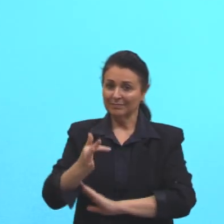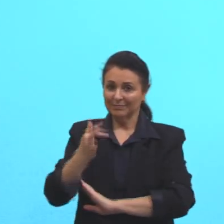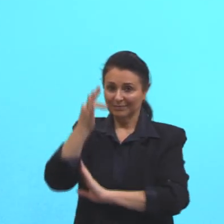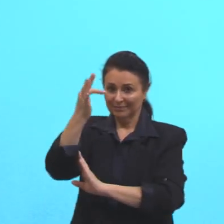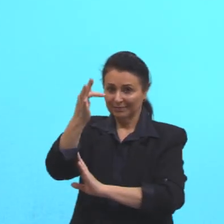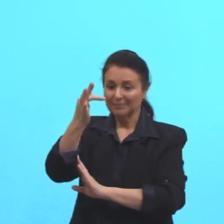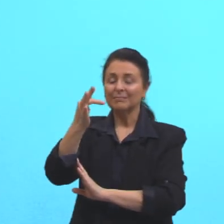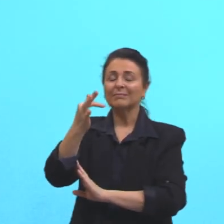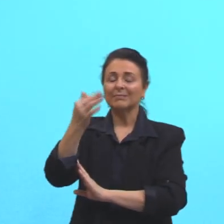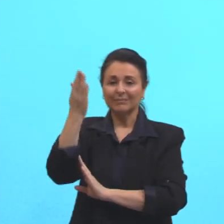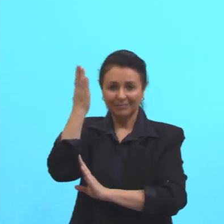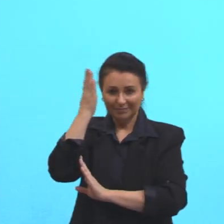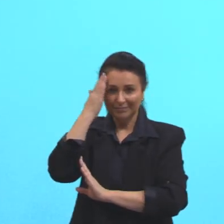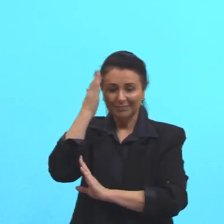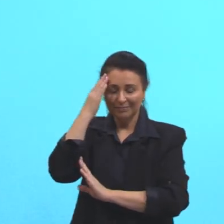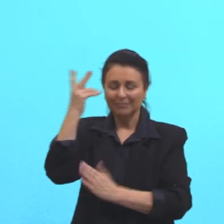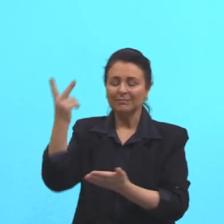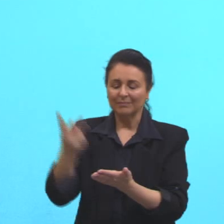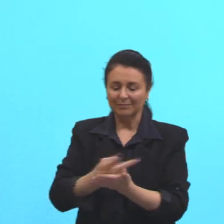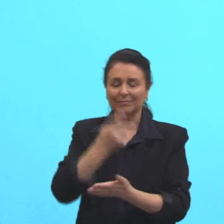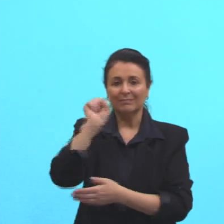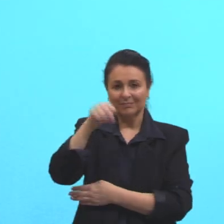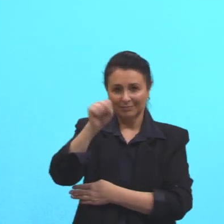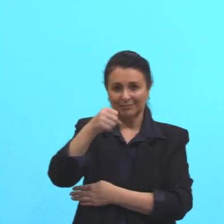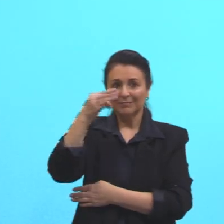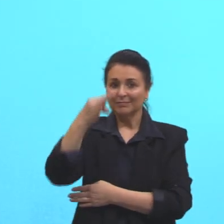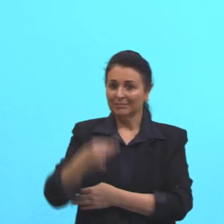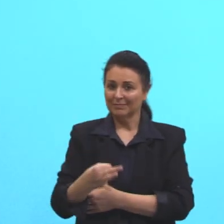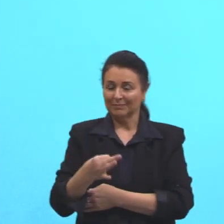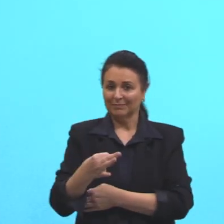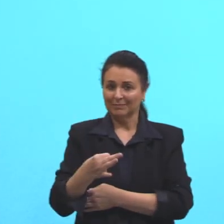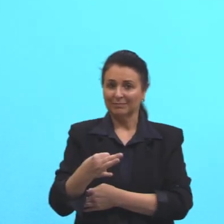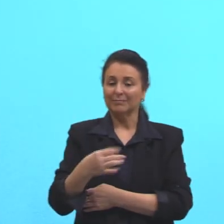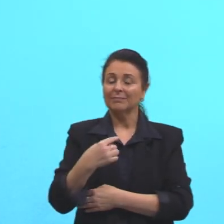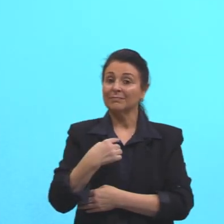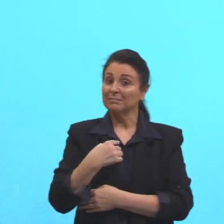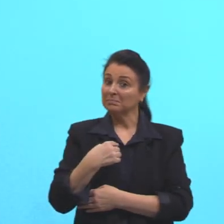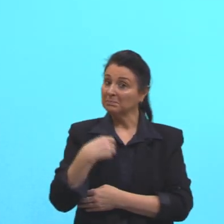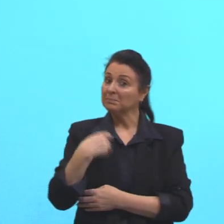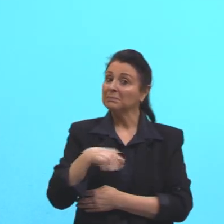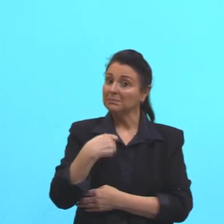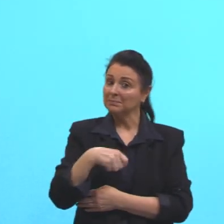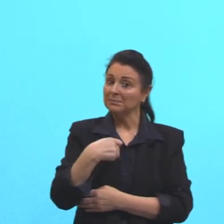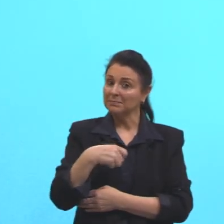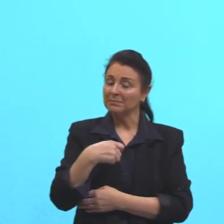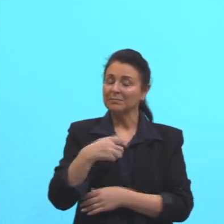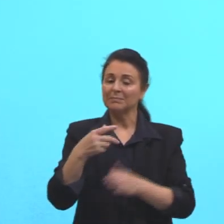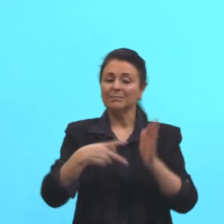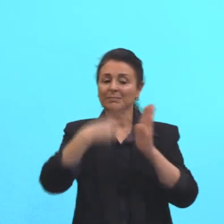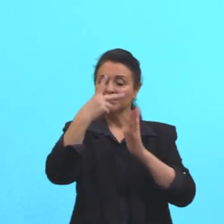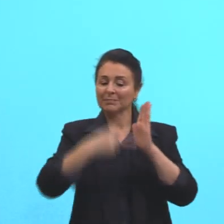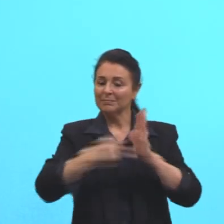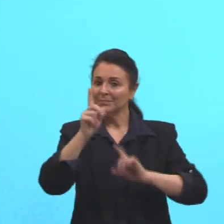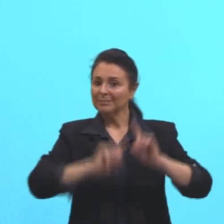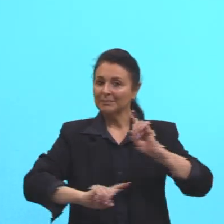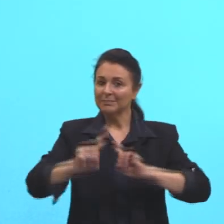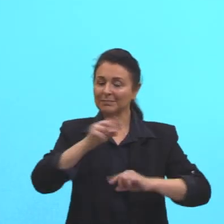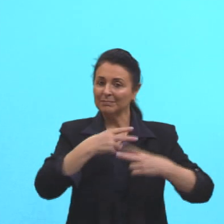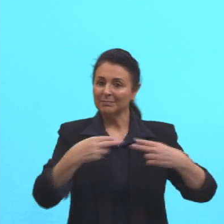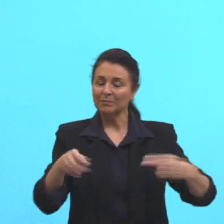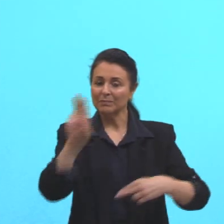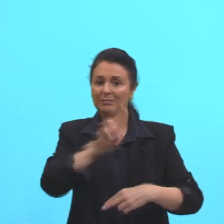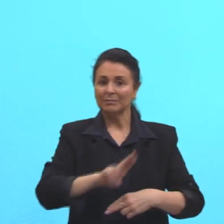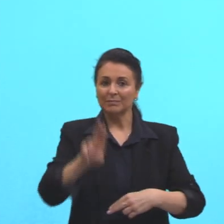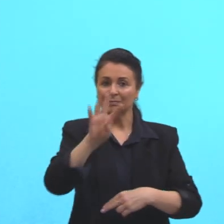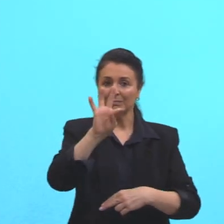que eu sei que vai acontecer. Então, eu preciso planejar alguma coisa, eu uso